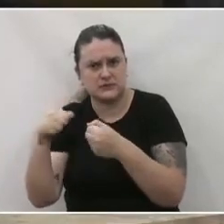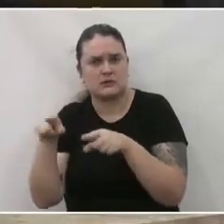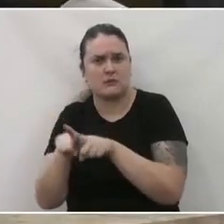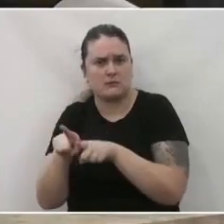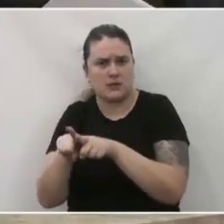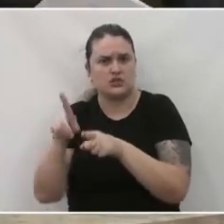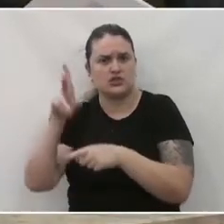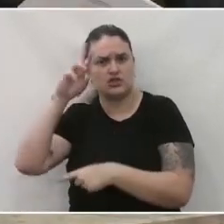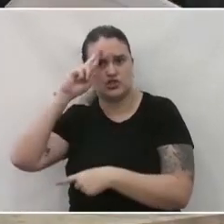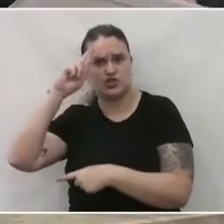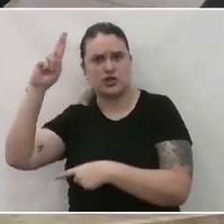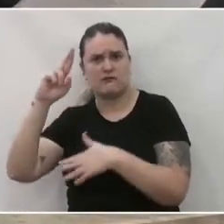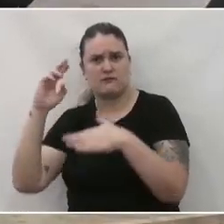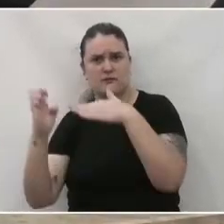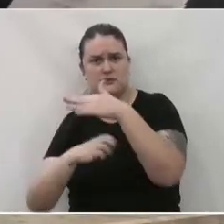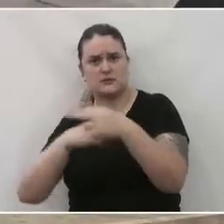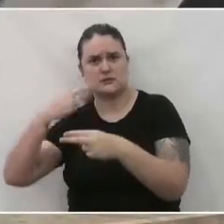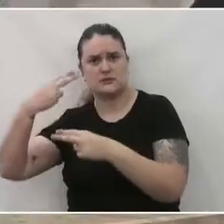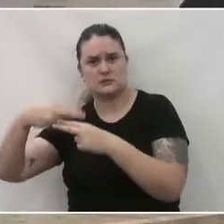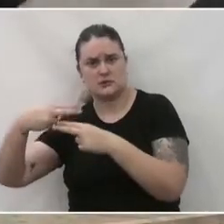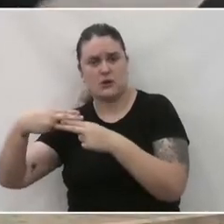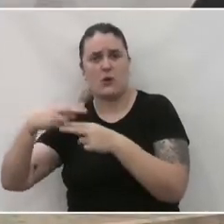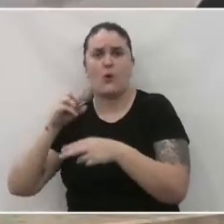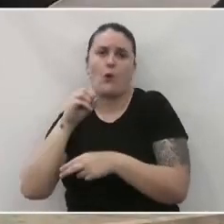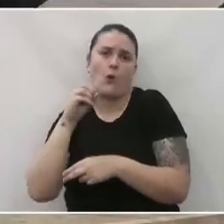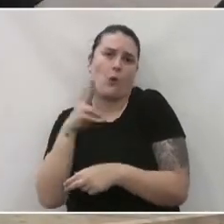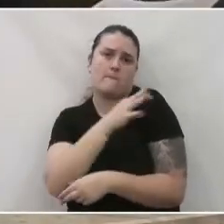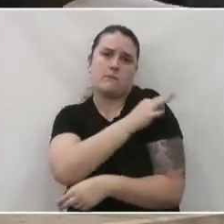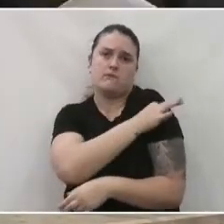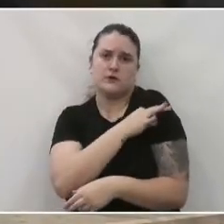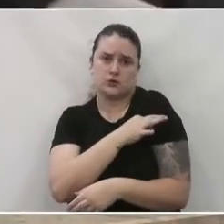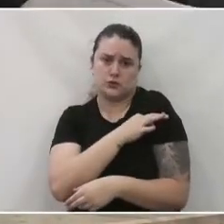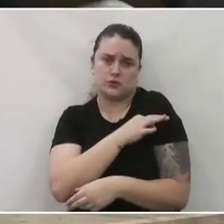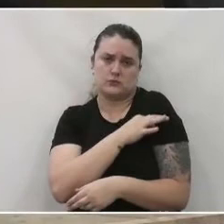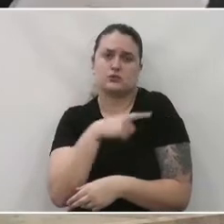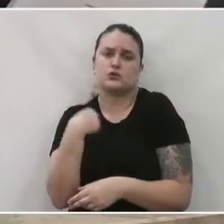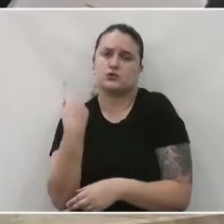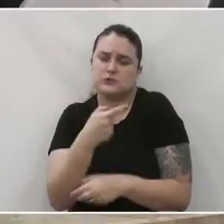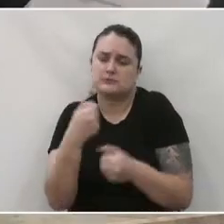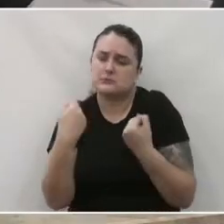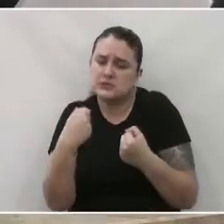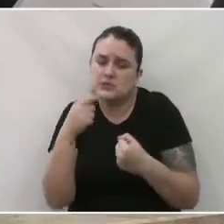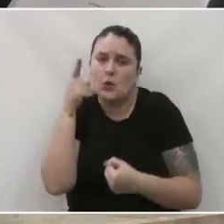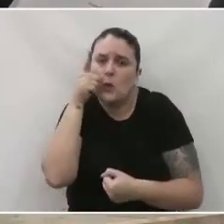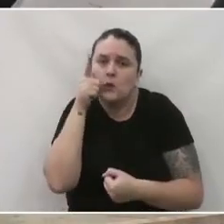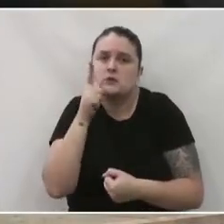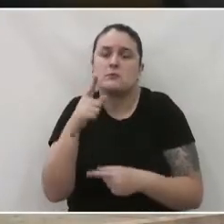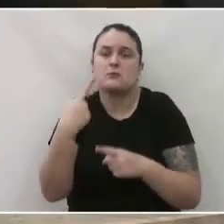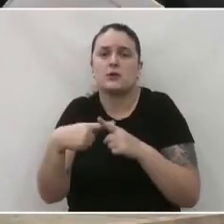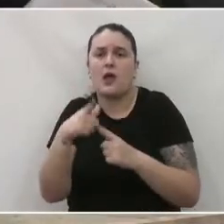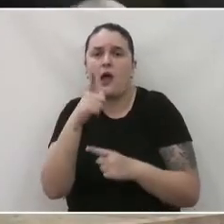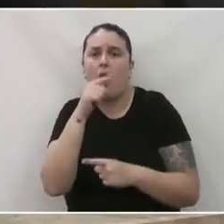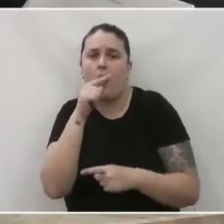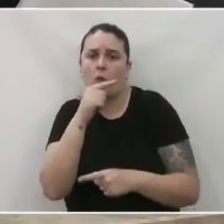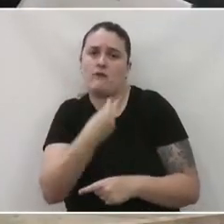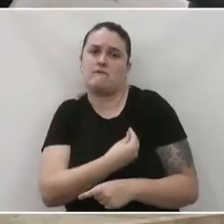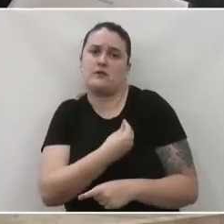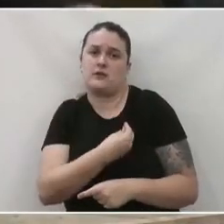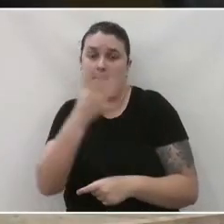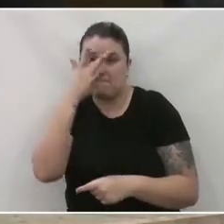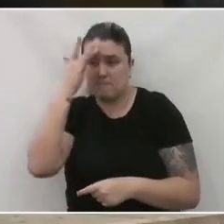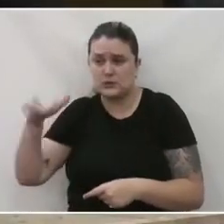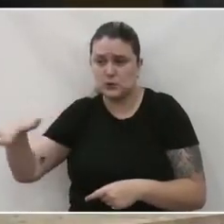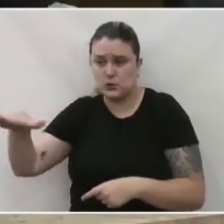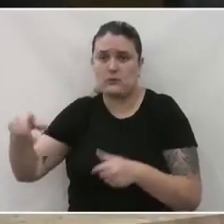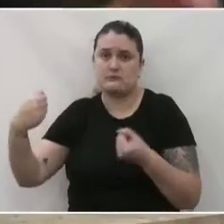o chefe da Sanepar, quanto o prefeito. Nós temos que conseguir, porque a água é vida e aquele pessoal está